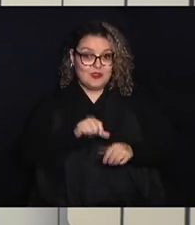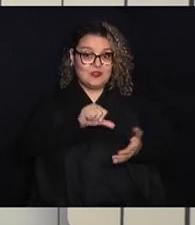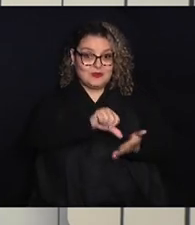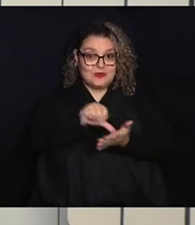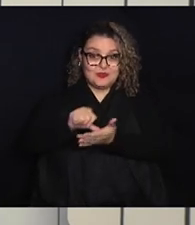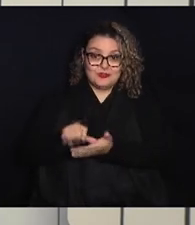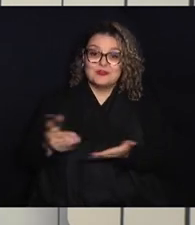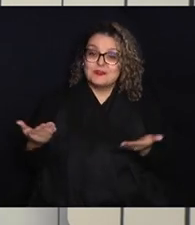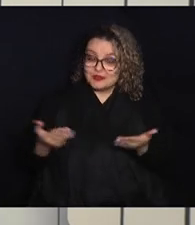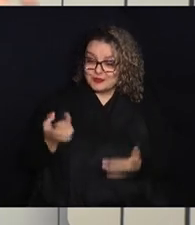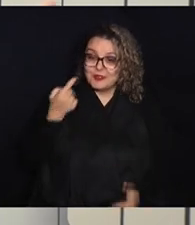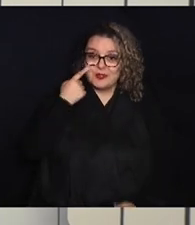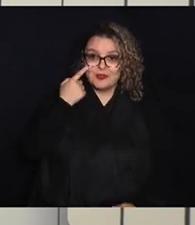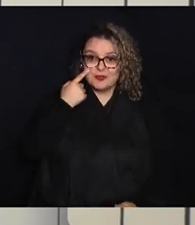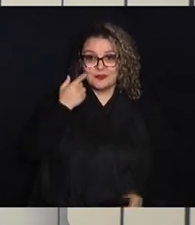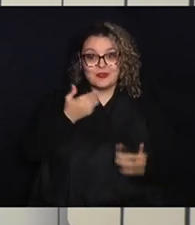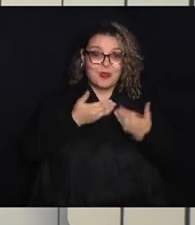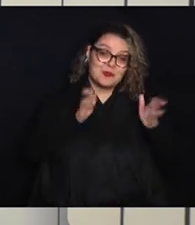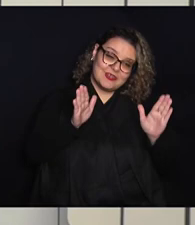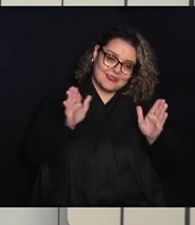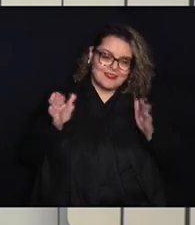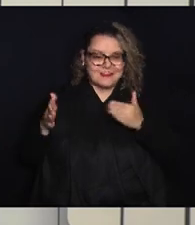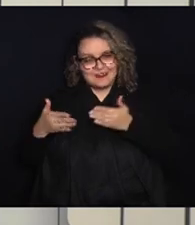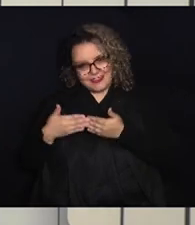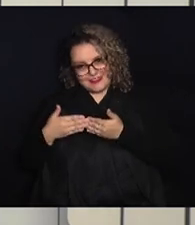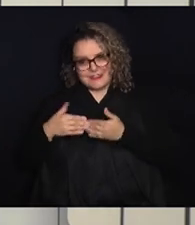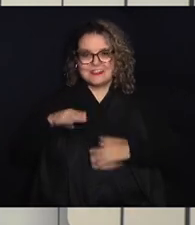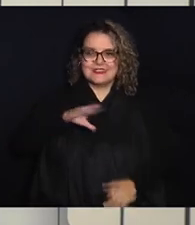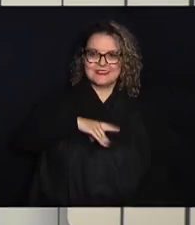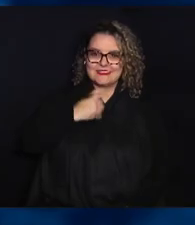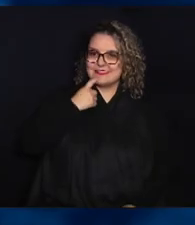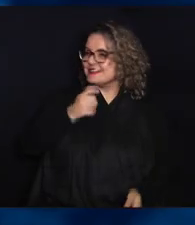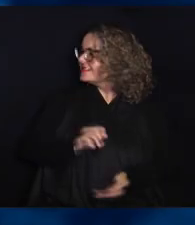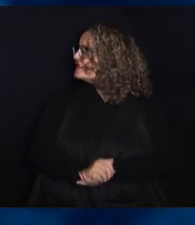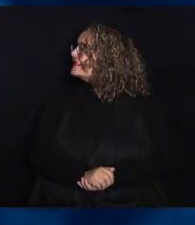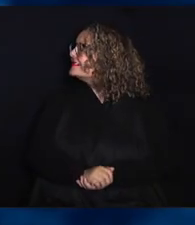confira a partir de agora o que abre e fecha na cidade.